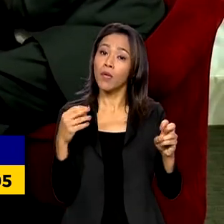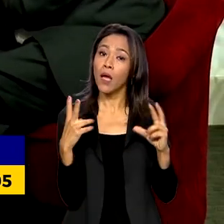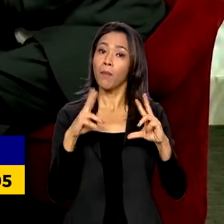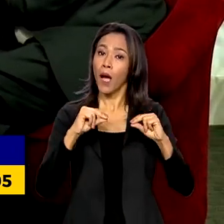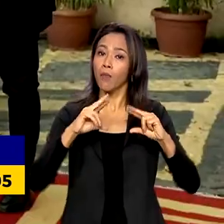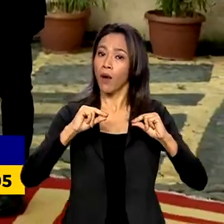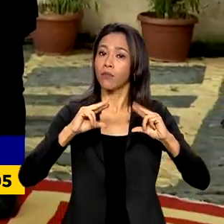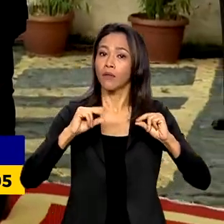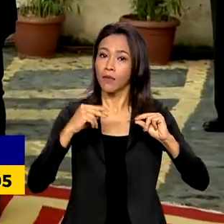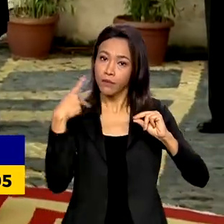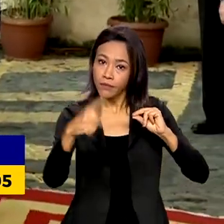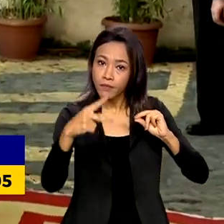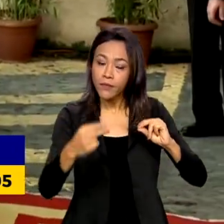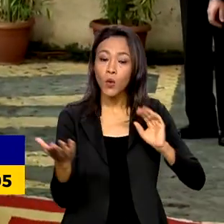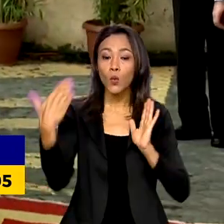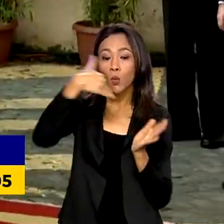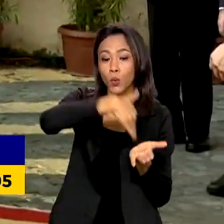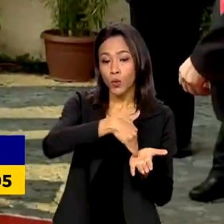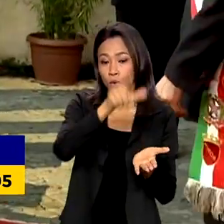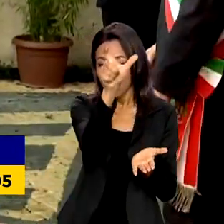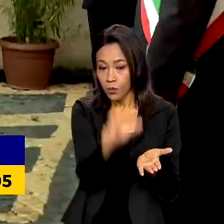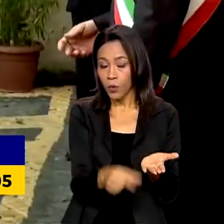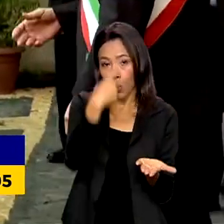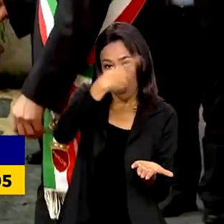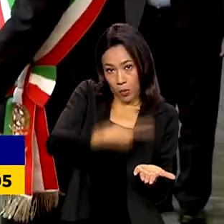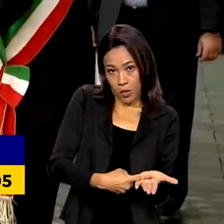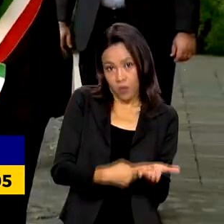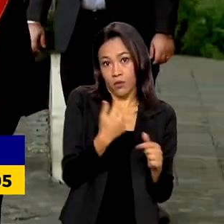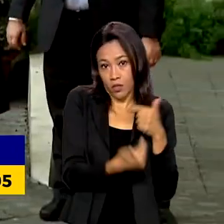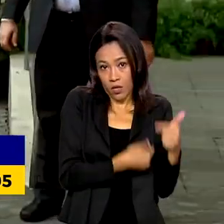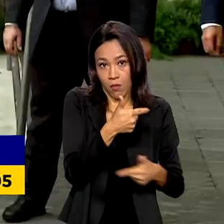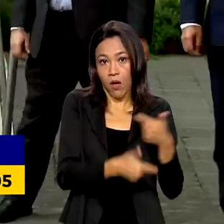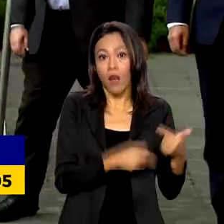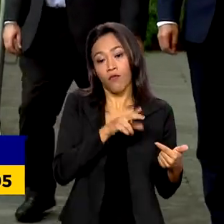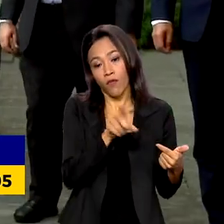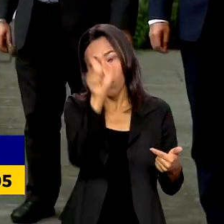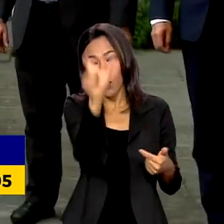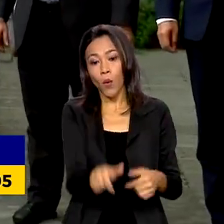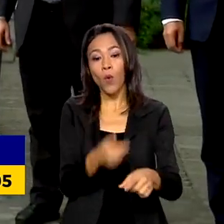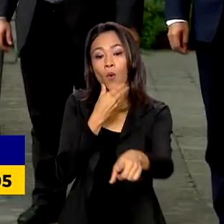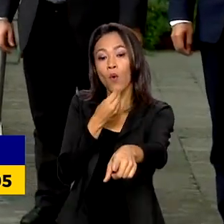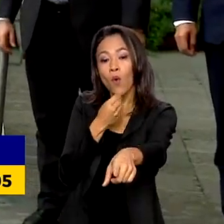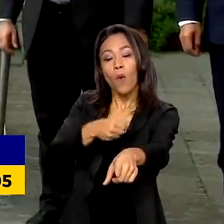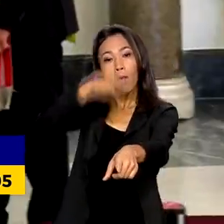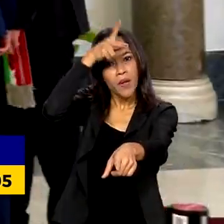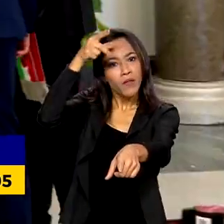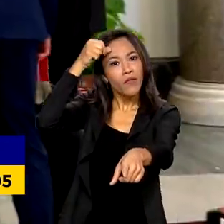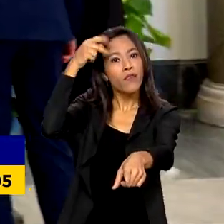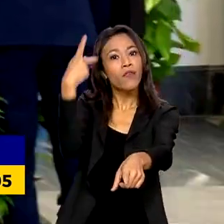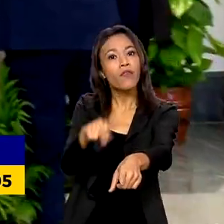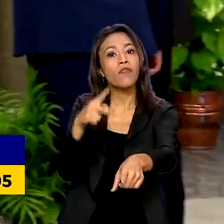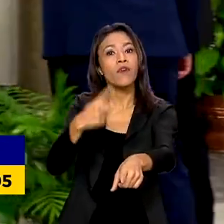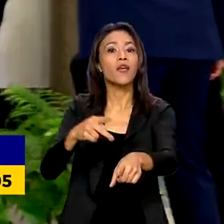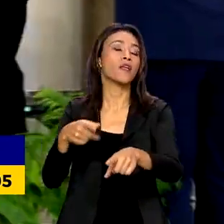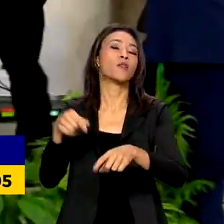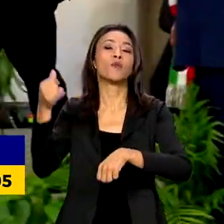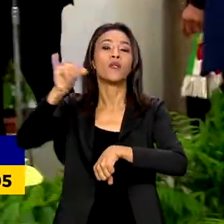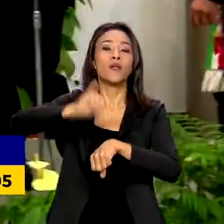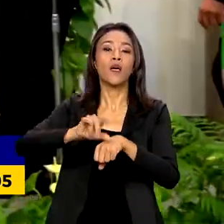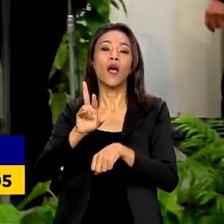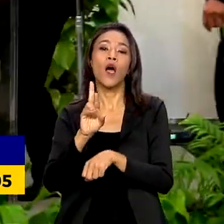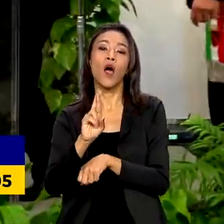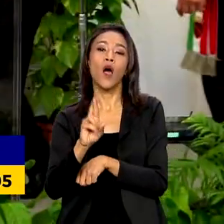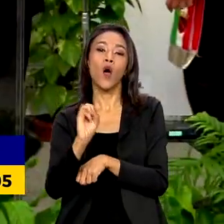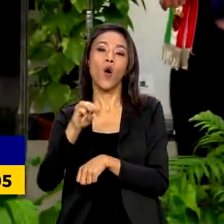nas conversas. O último compromisso do dia foi com o prefeito de Roma, Roberto Gualtieri. Em conversa com a imprensa,